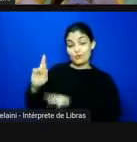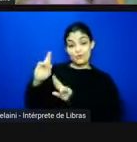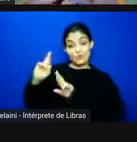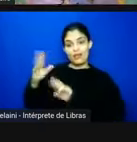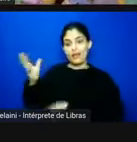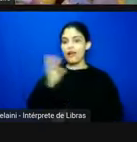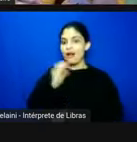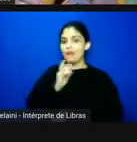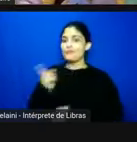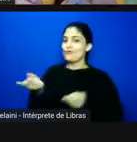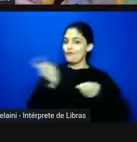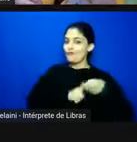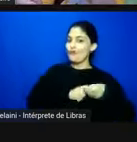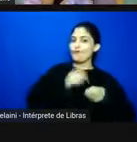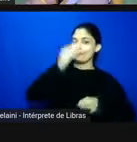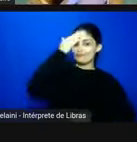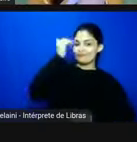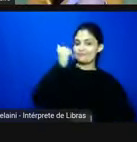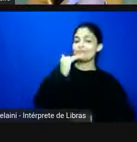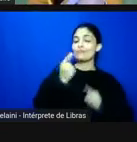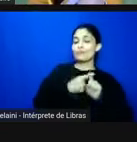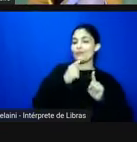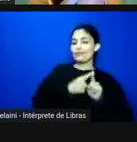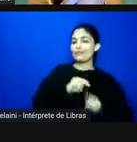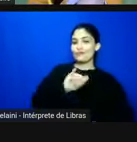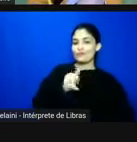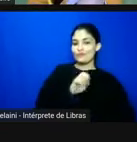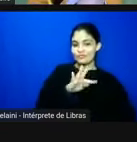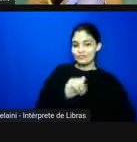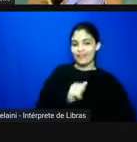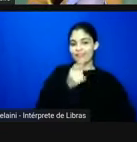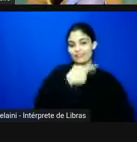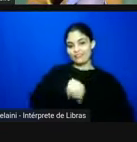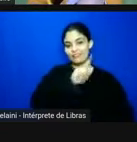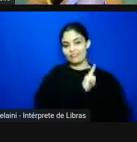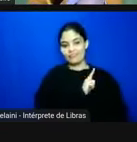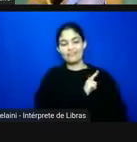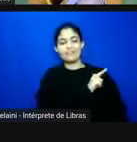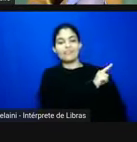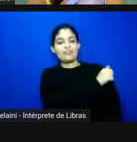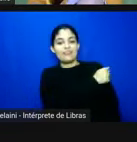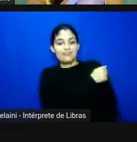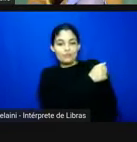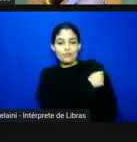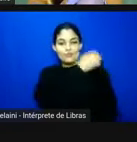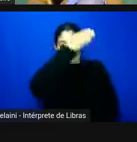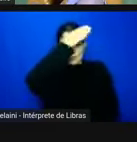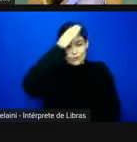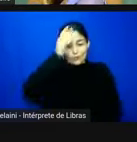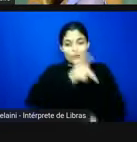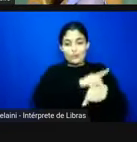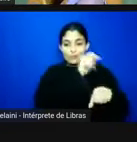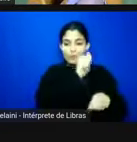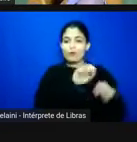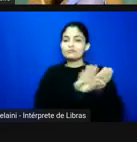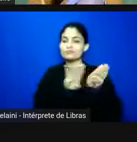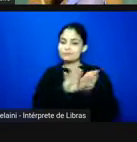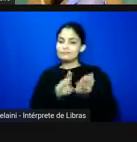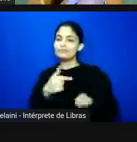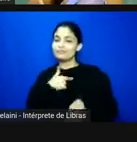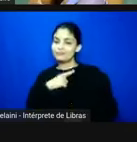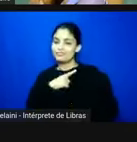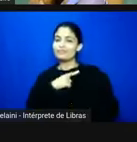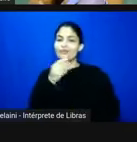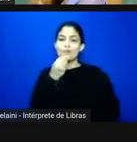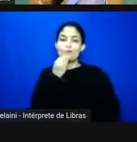Maria que é aquilo graças ao GEPA aí estudantes de graduação e de pós-graduação eu tive a oportunidade